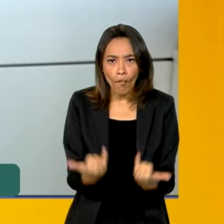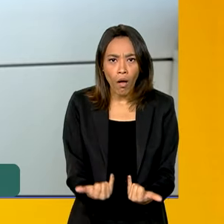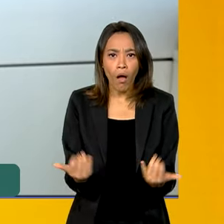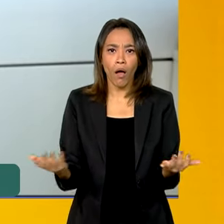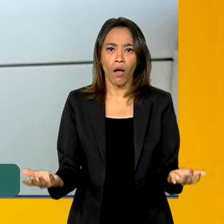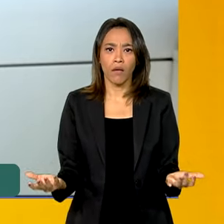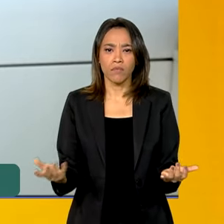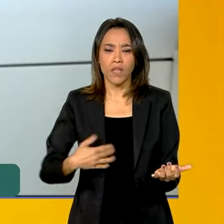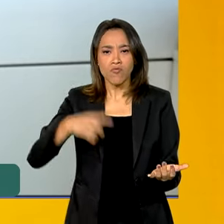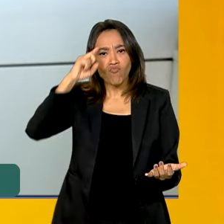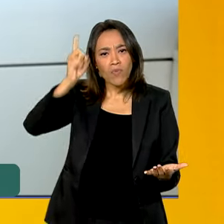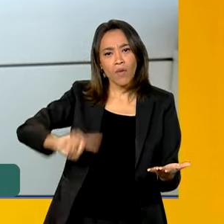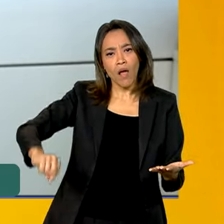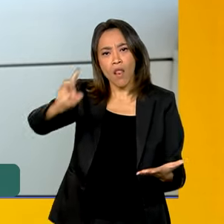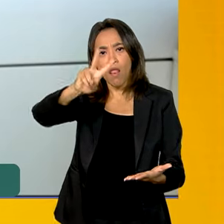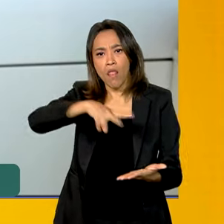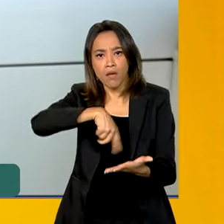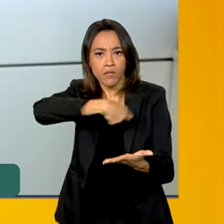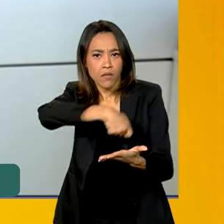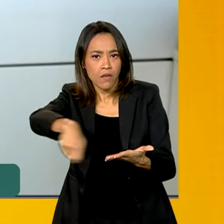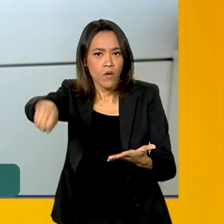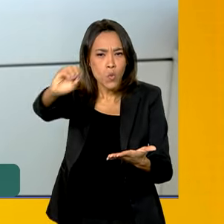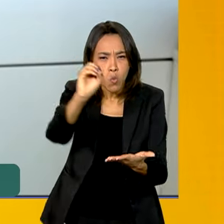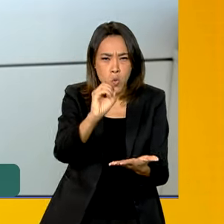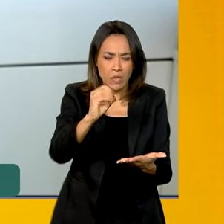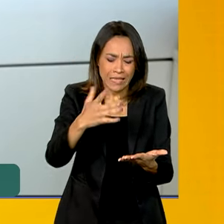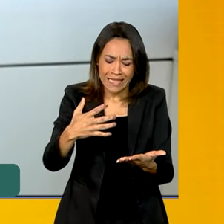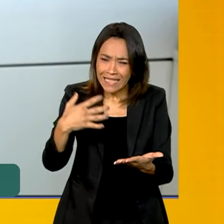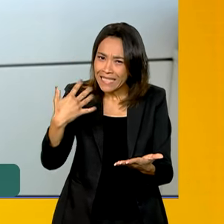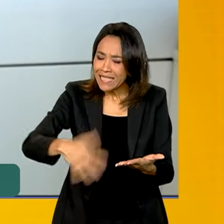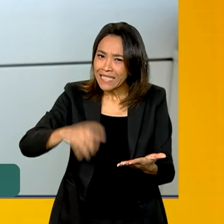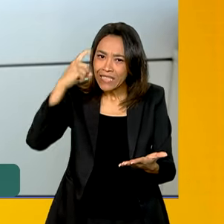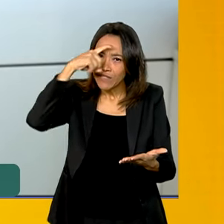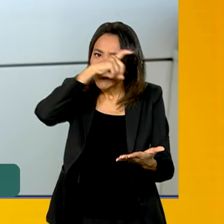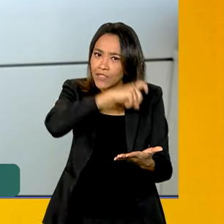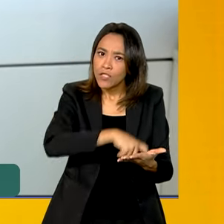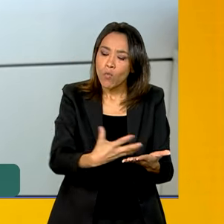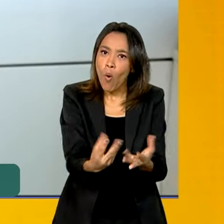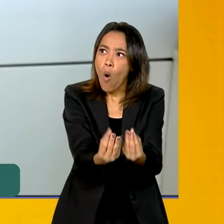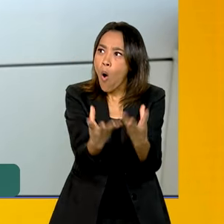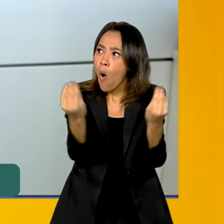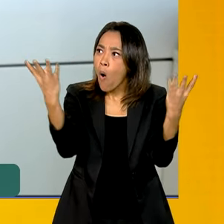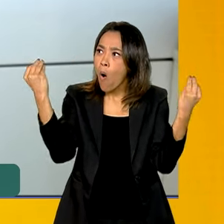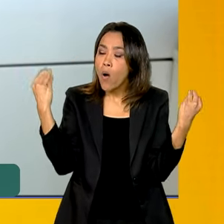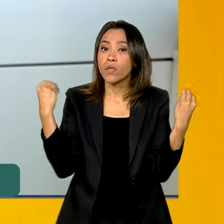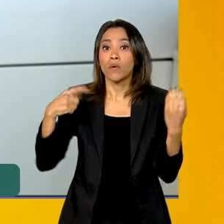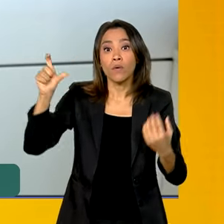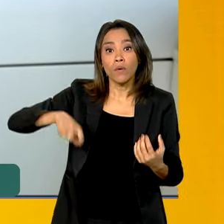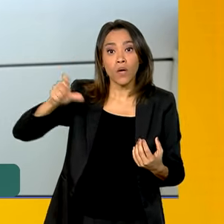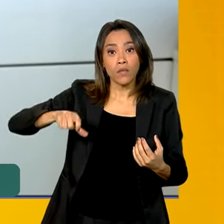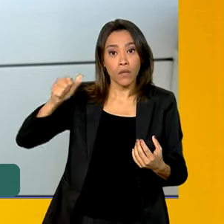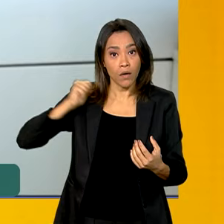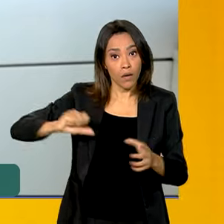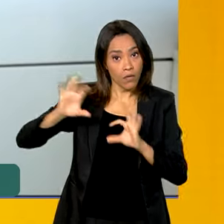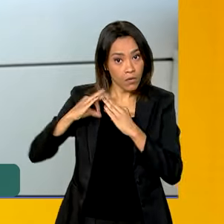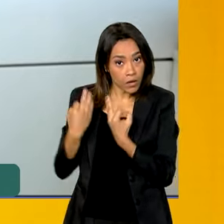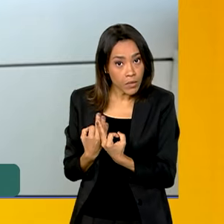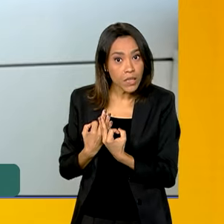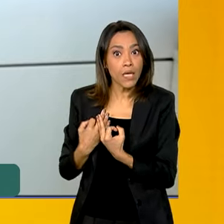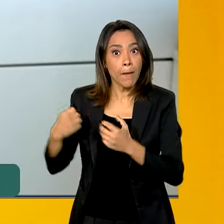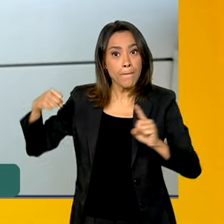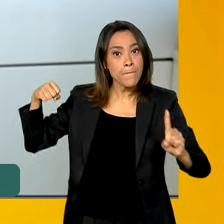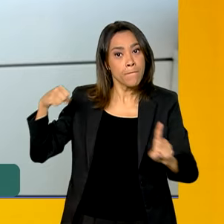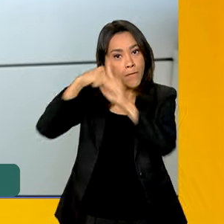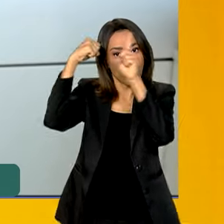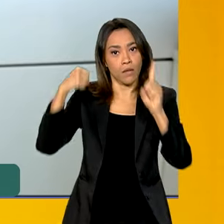analfabetismo muito alto, a gente sabe que o programa Bolsa Família começou a vir impactando na vida